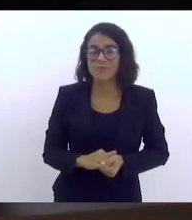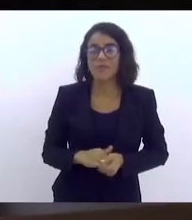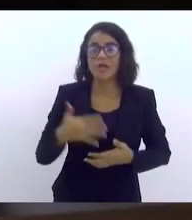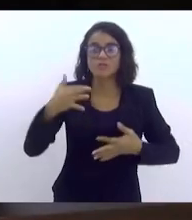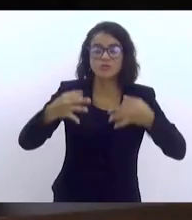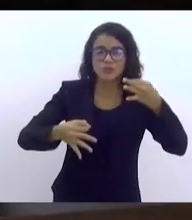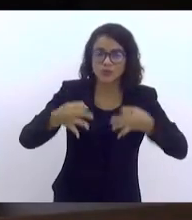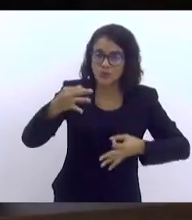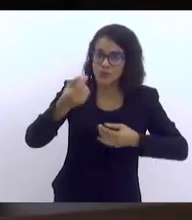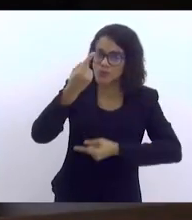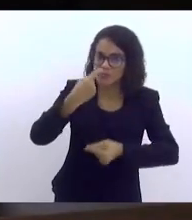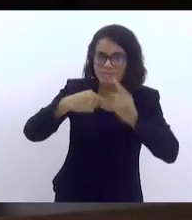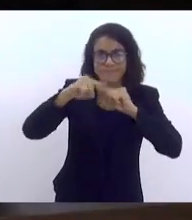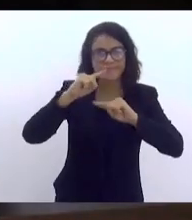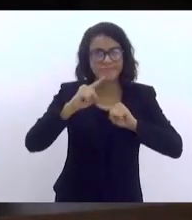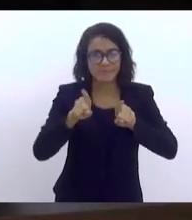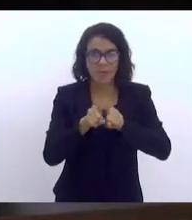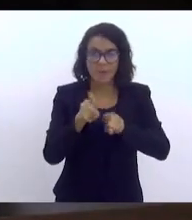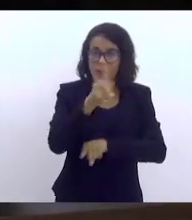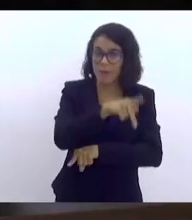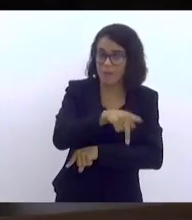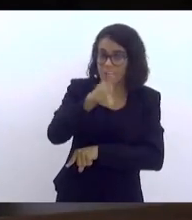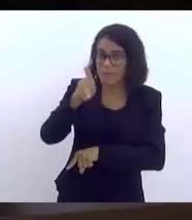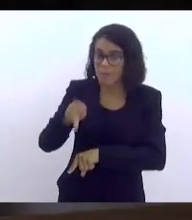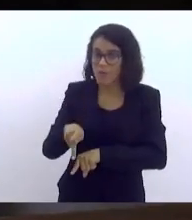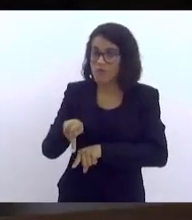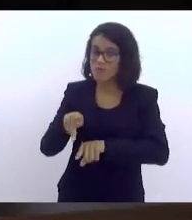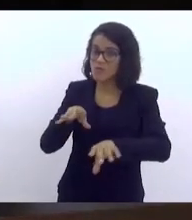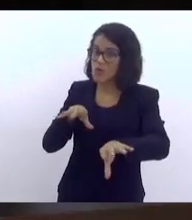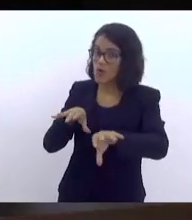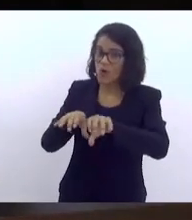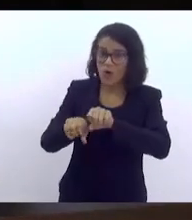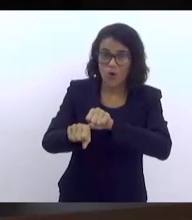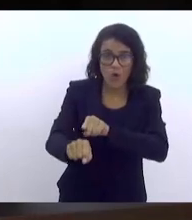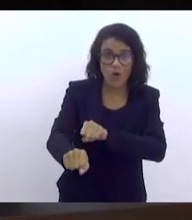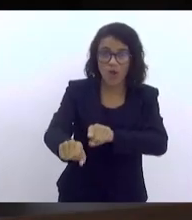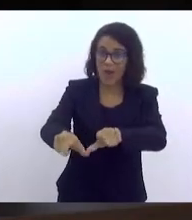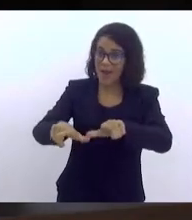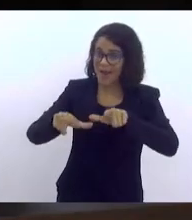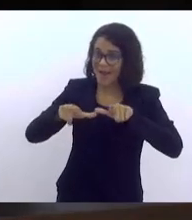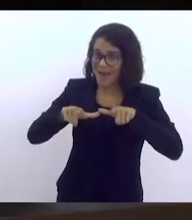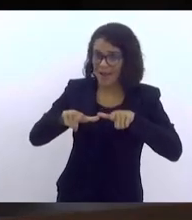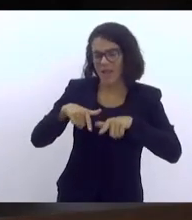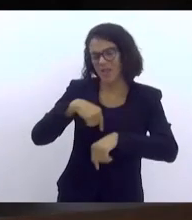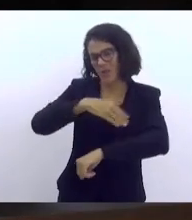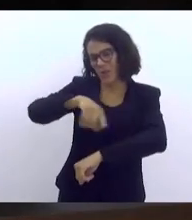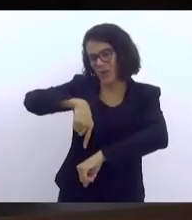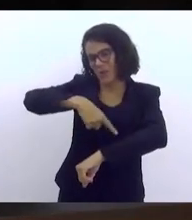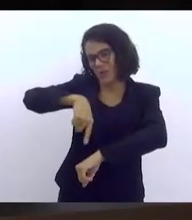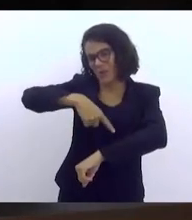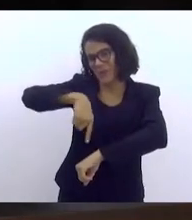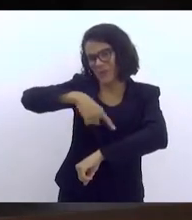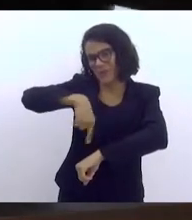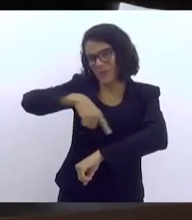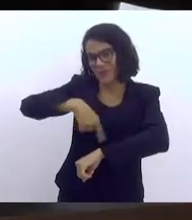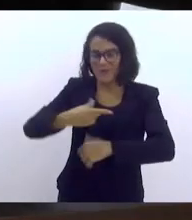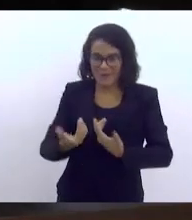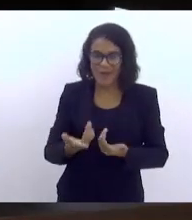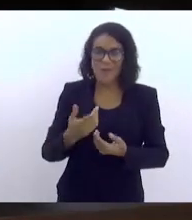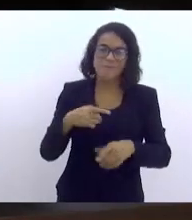Justiça restaurativa, professores capacitados, isso é o tempo todo, professores